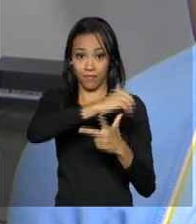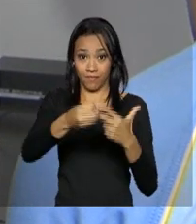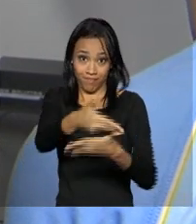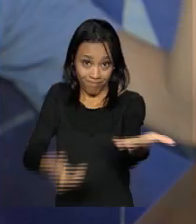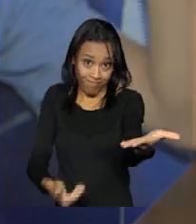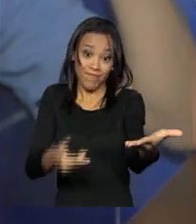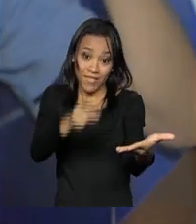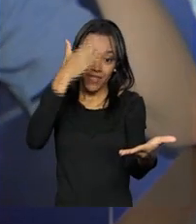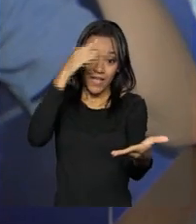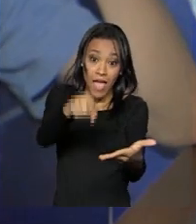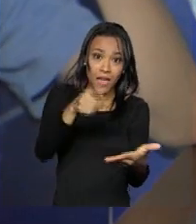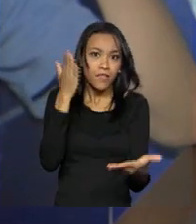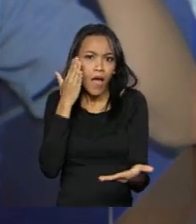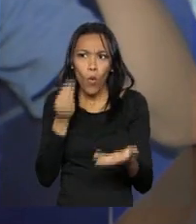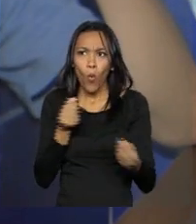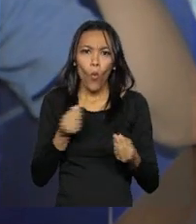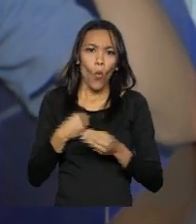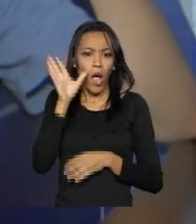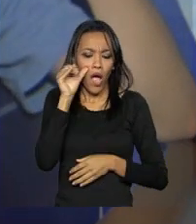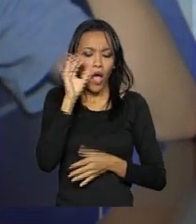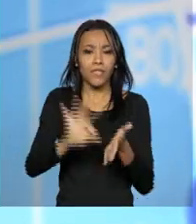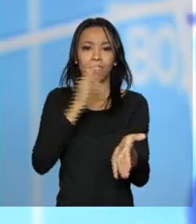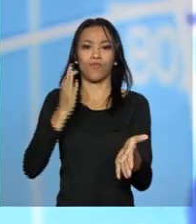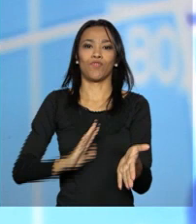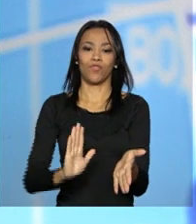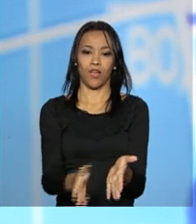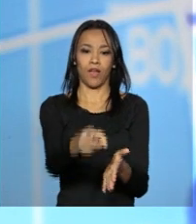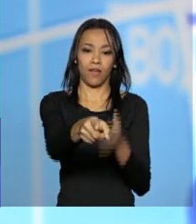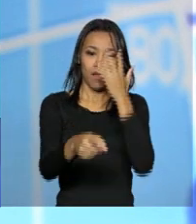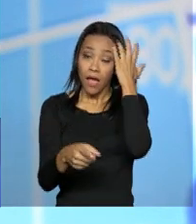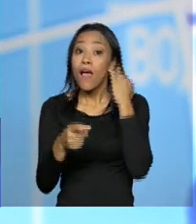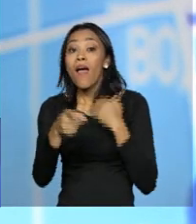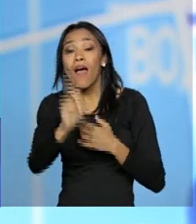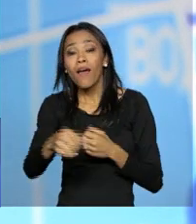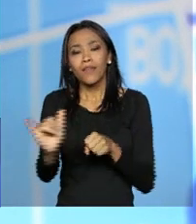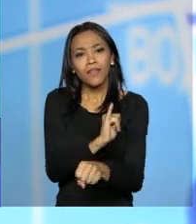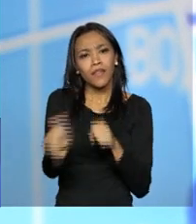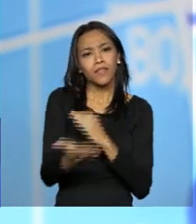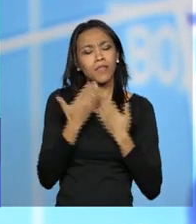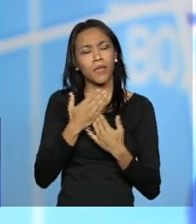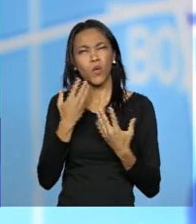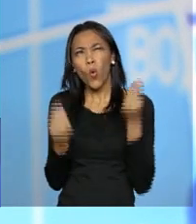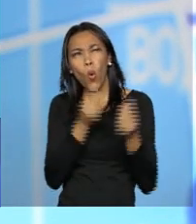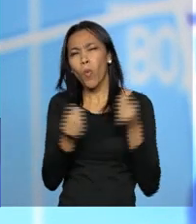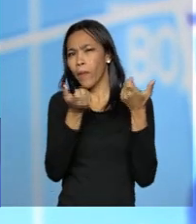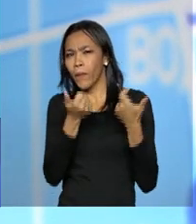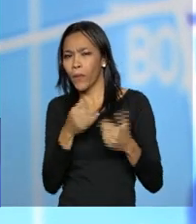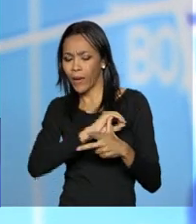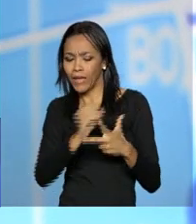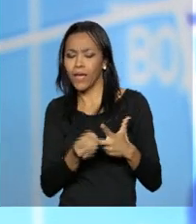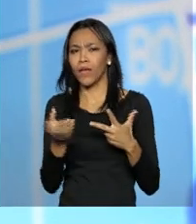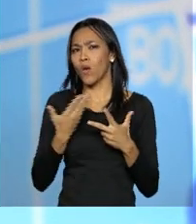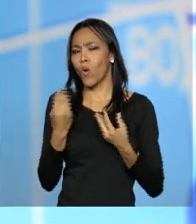novidade, Alexandre tratou logo de fazer a matrícula. Ela te dá uma base para você ver o é o Enem, como você deve se preparar